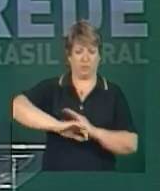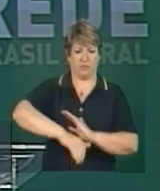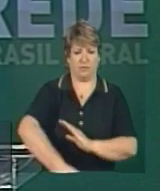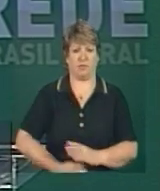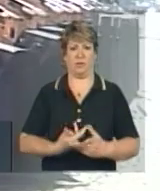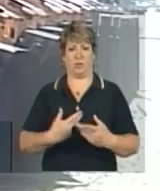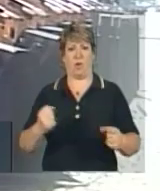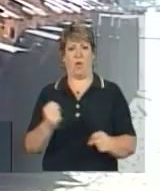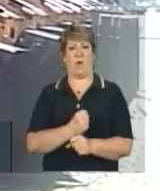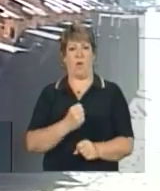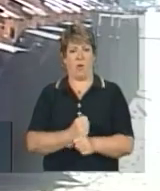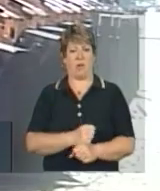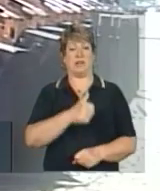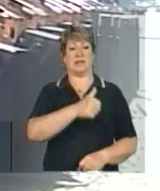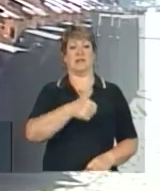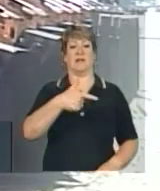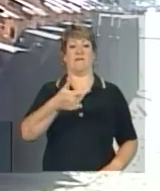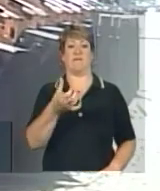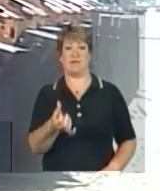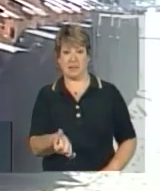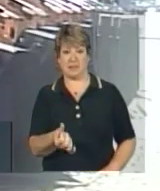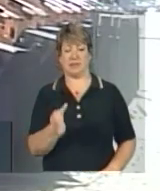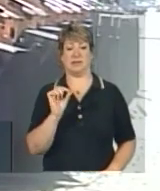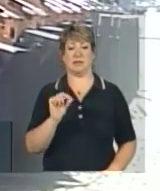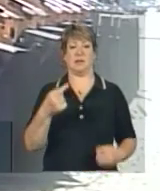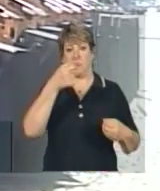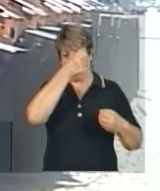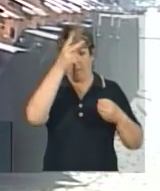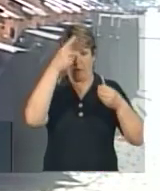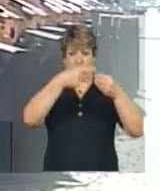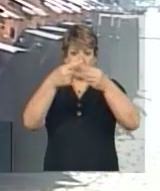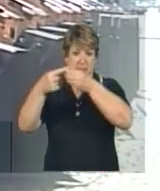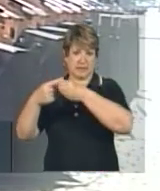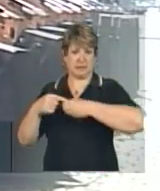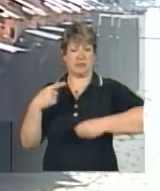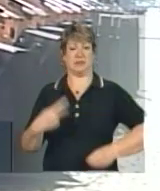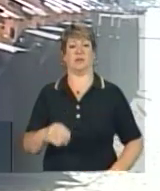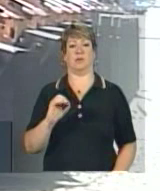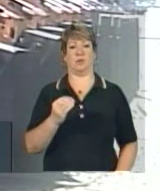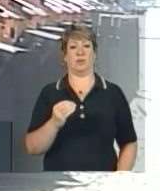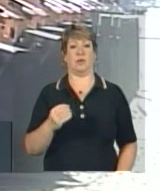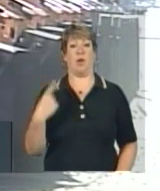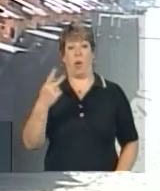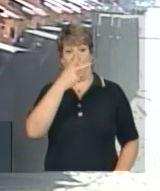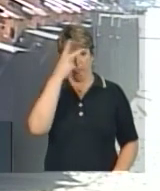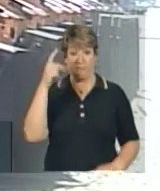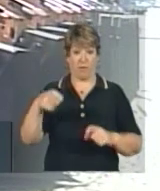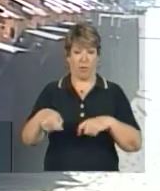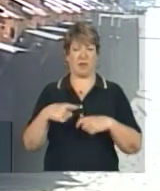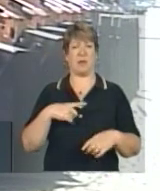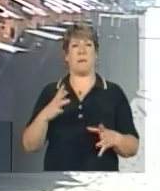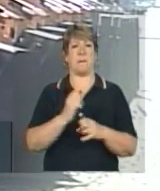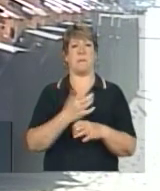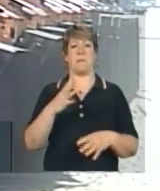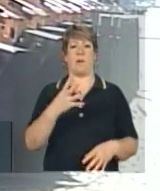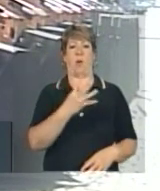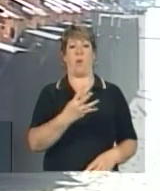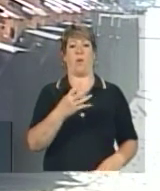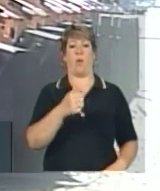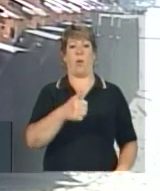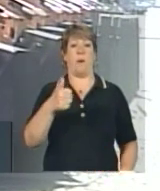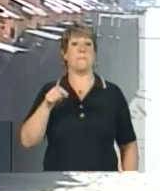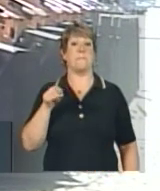126 municípios gaúchos. Só a população rural desses municípios dá mais de 411